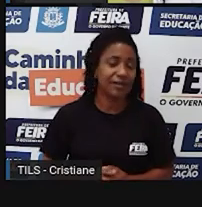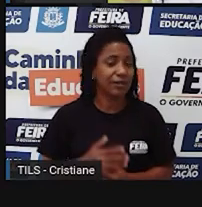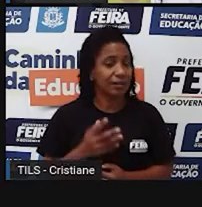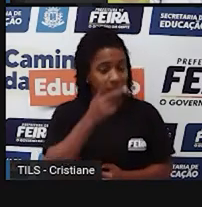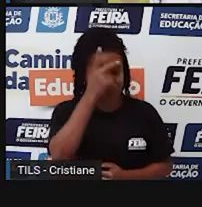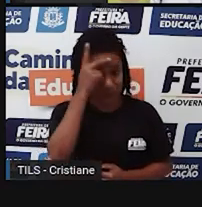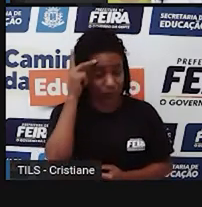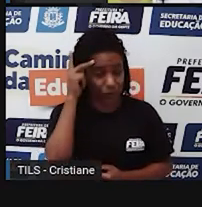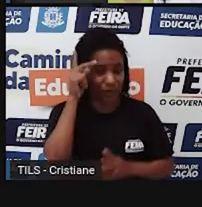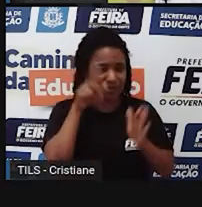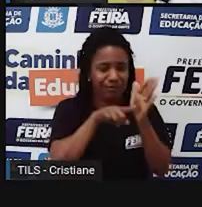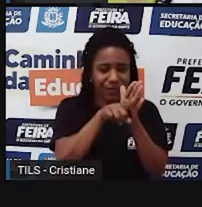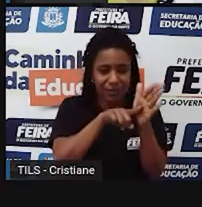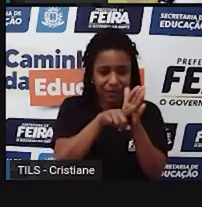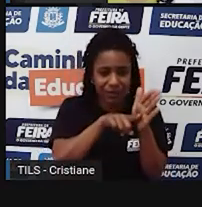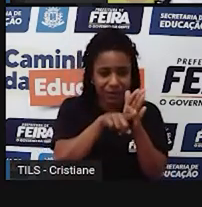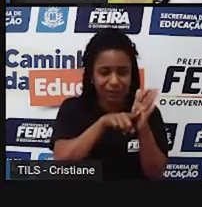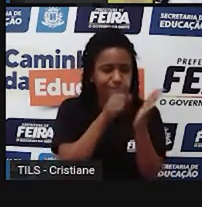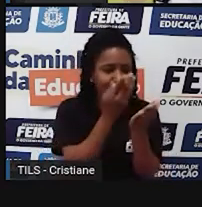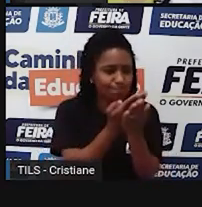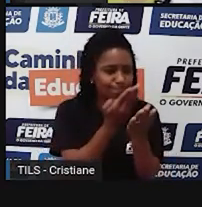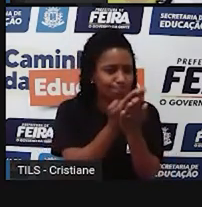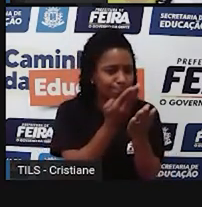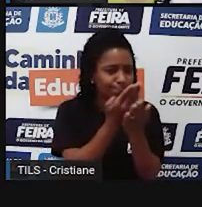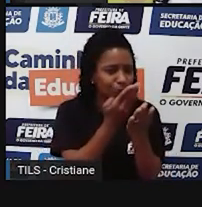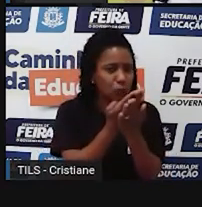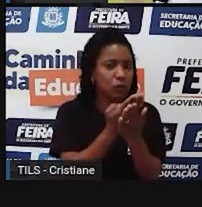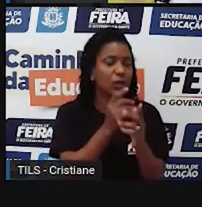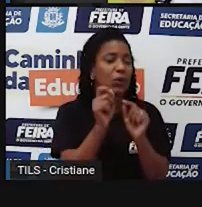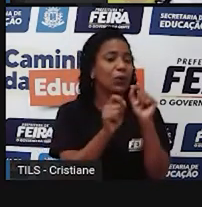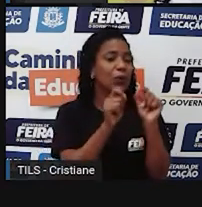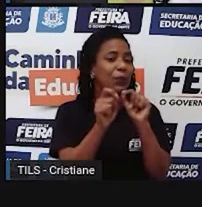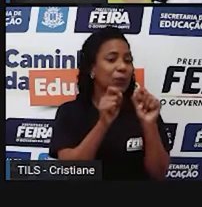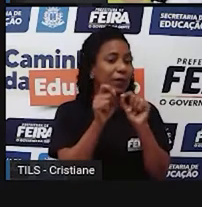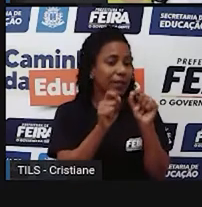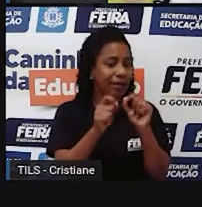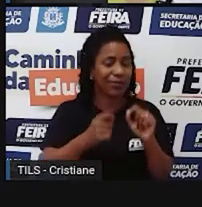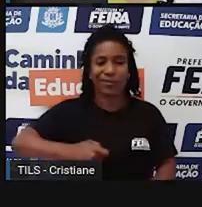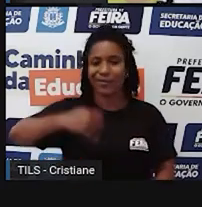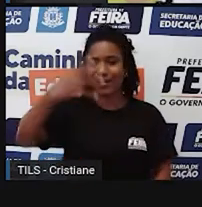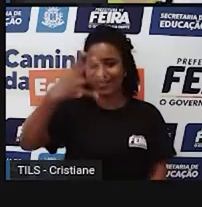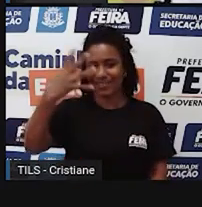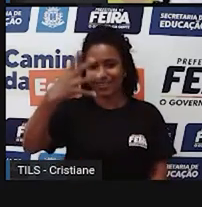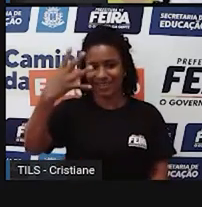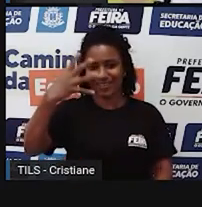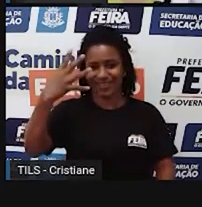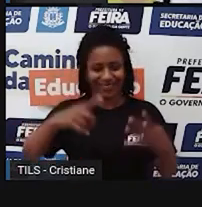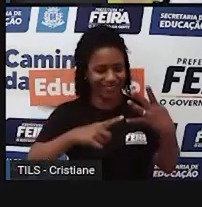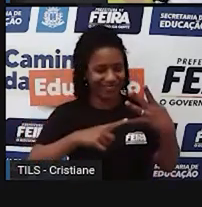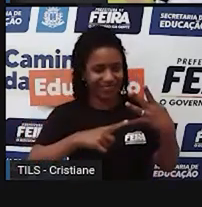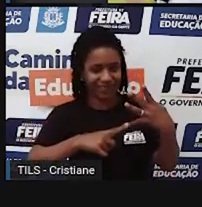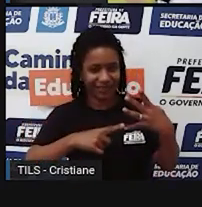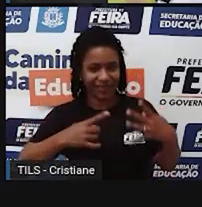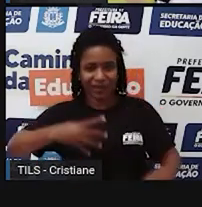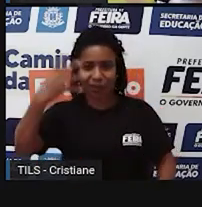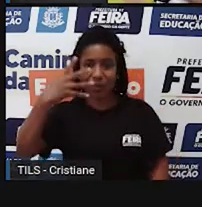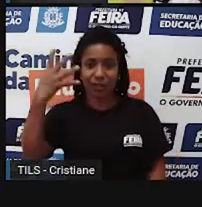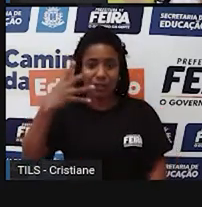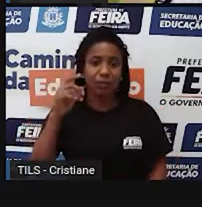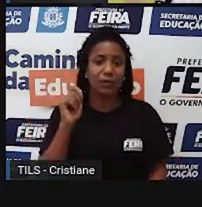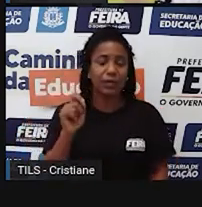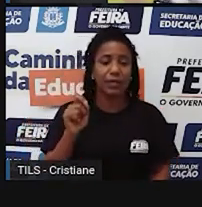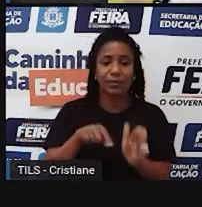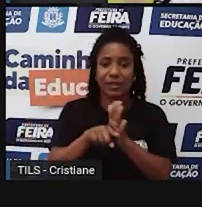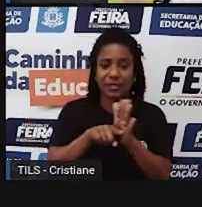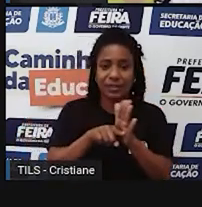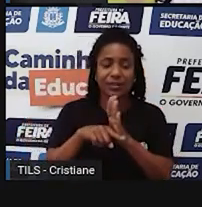sobre esse setor quaternário, que é pesquisa e desenvolvimento, educação e telecomunicação, que aí já bota toda essa parte